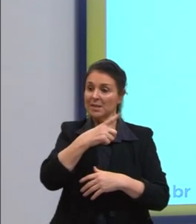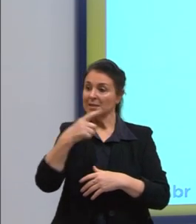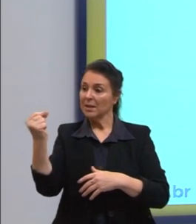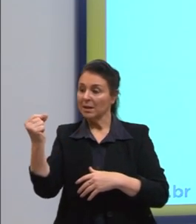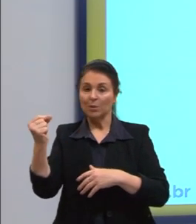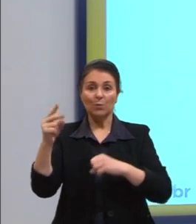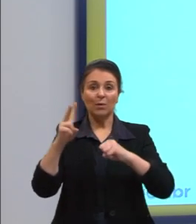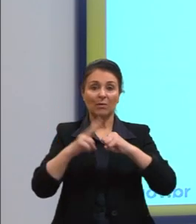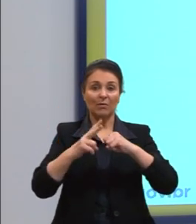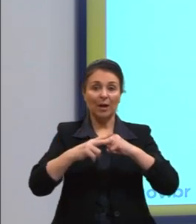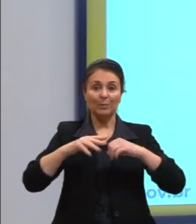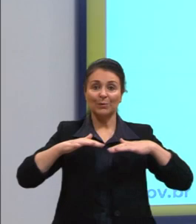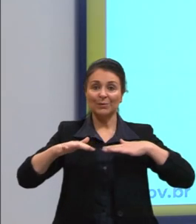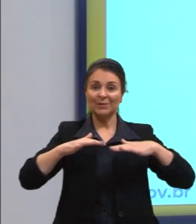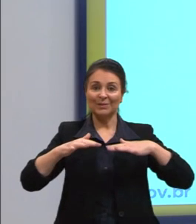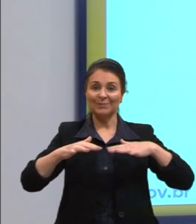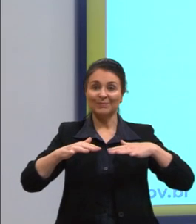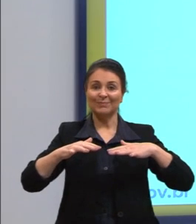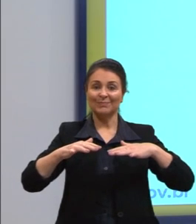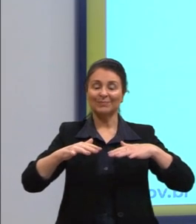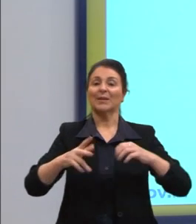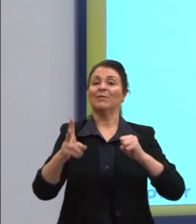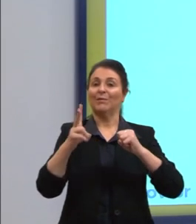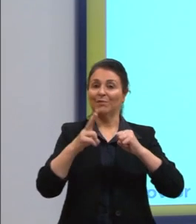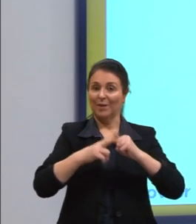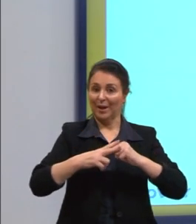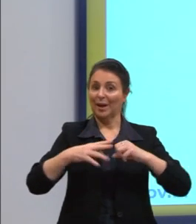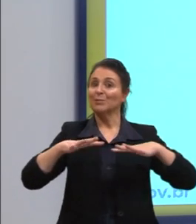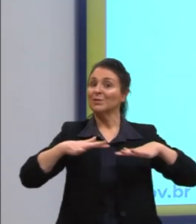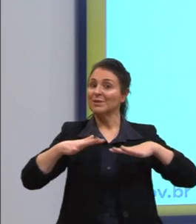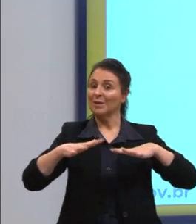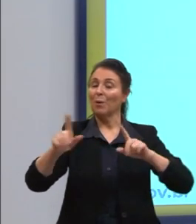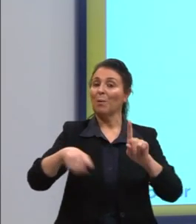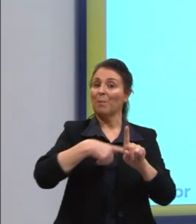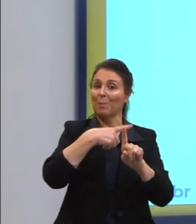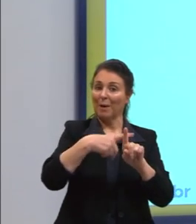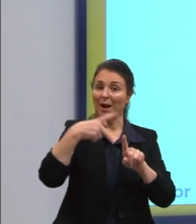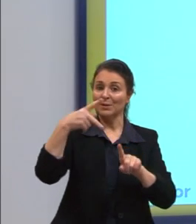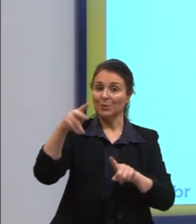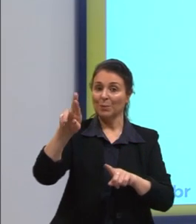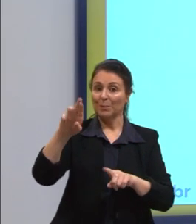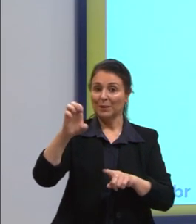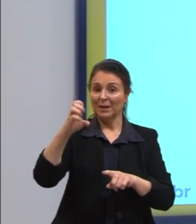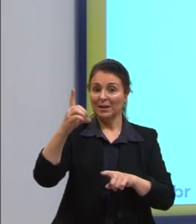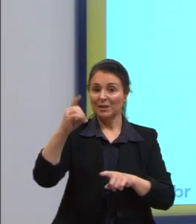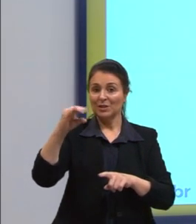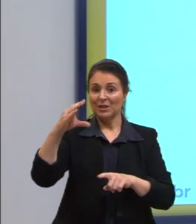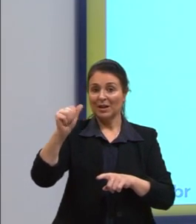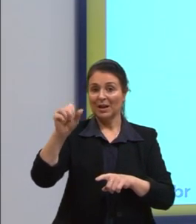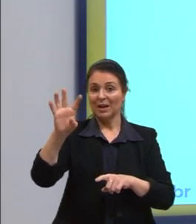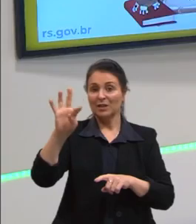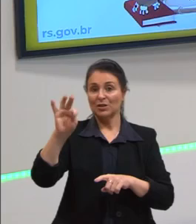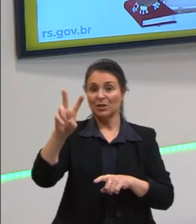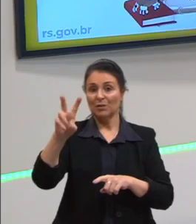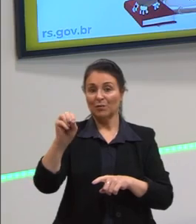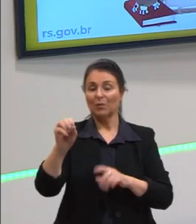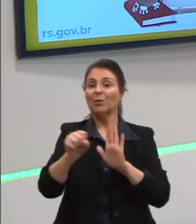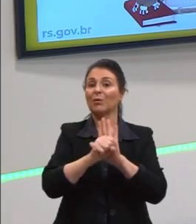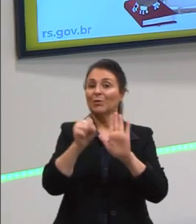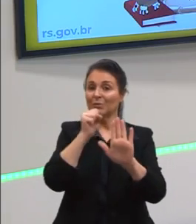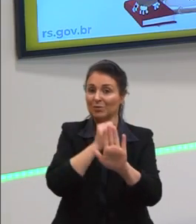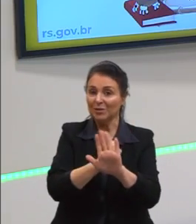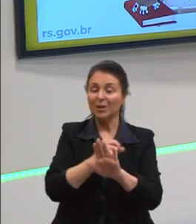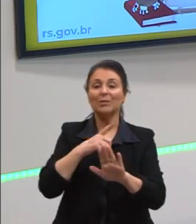tenho um verbo de ação, mais um predicativo do sujeito. Eu posso dizer ali que eu vou ter